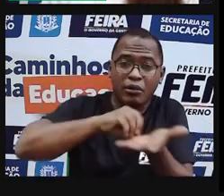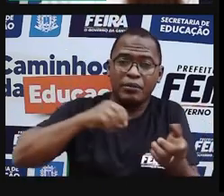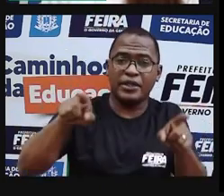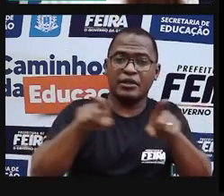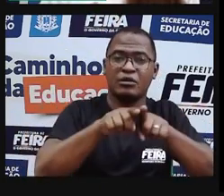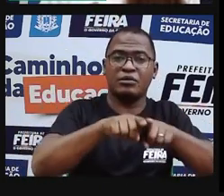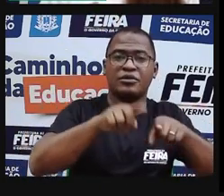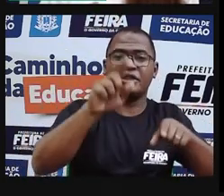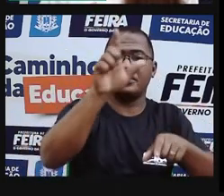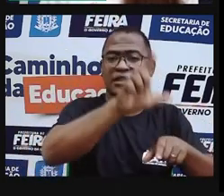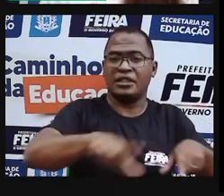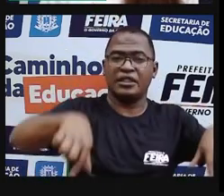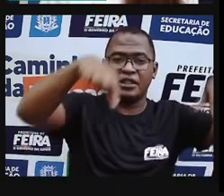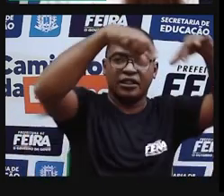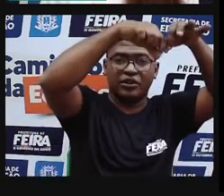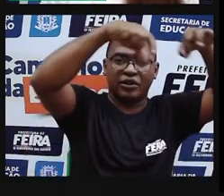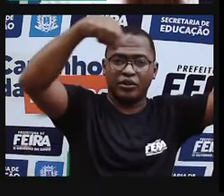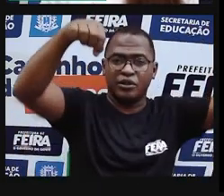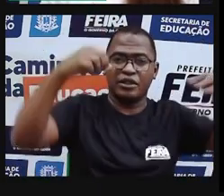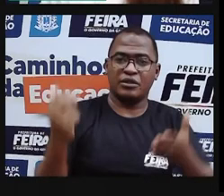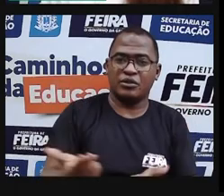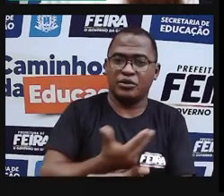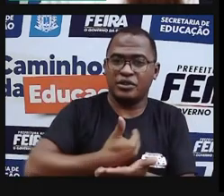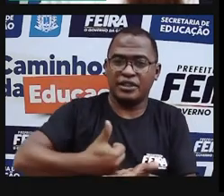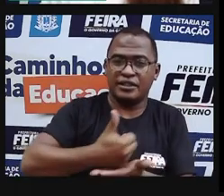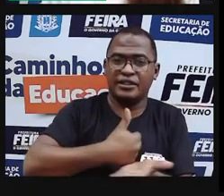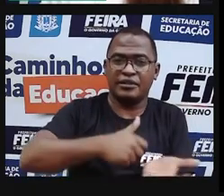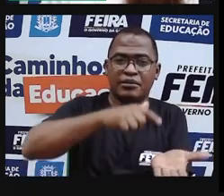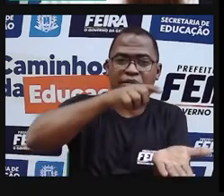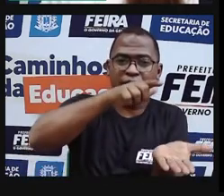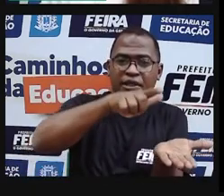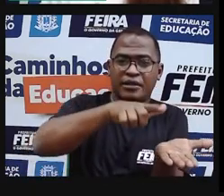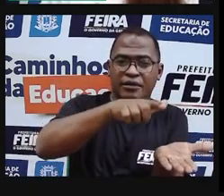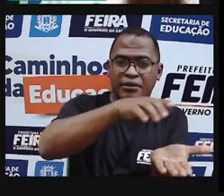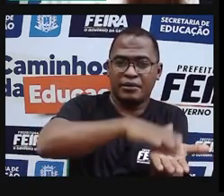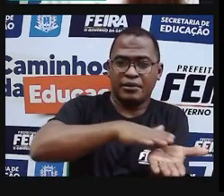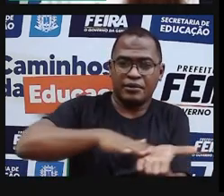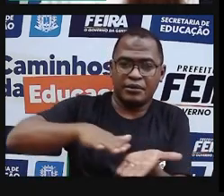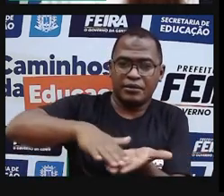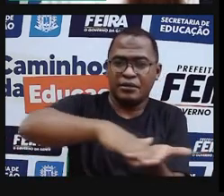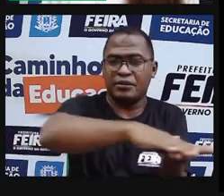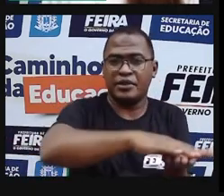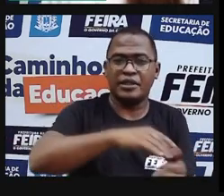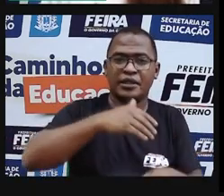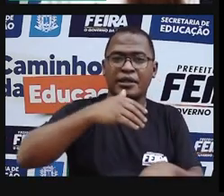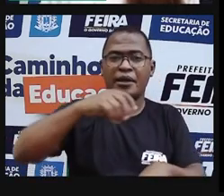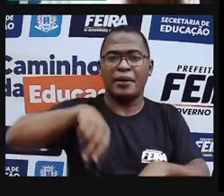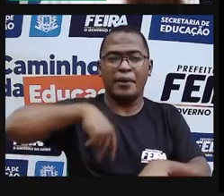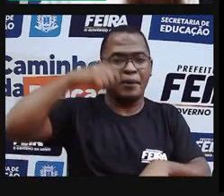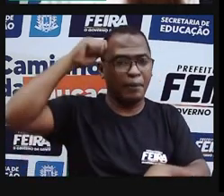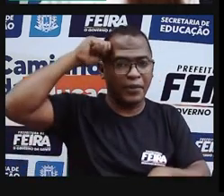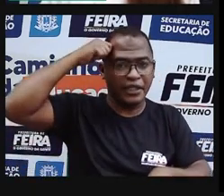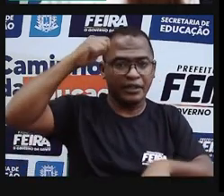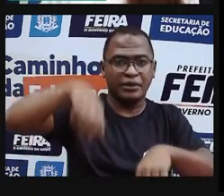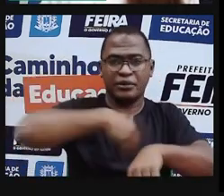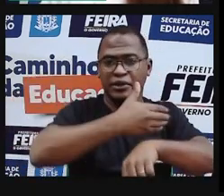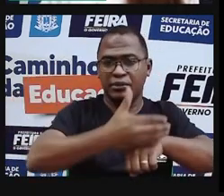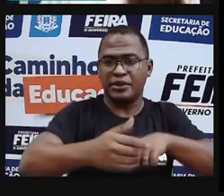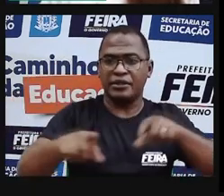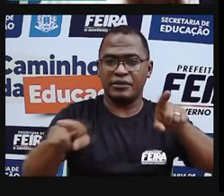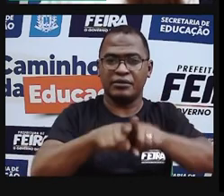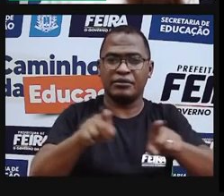bancadas, banquetas com ilustração em preto e branco, e desenvolve também trabalhos especiais,